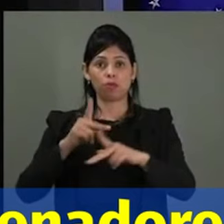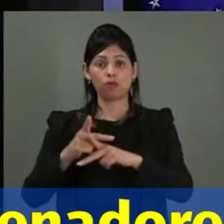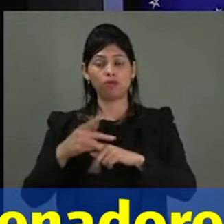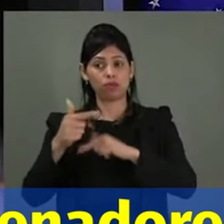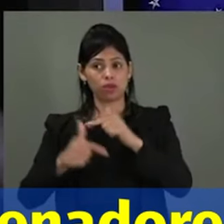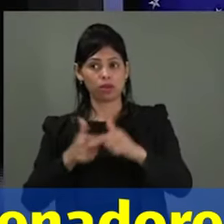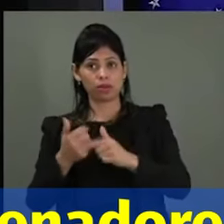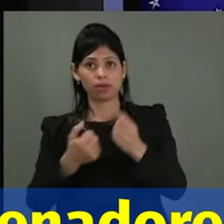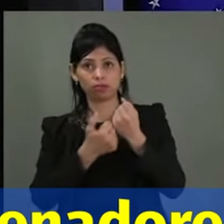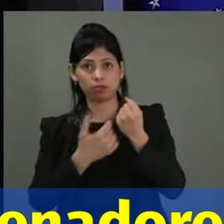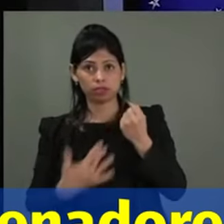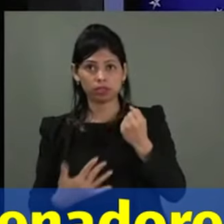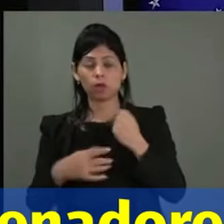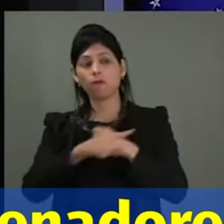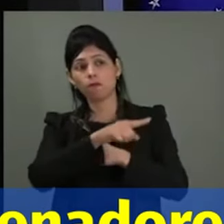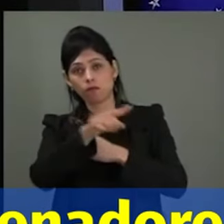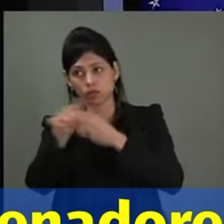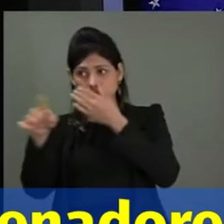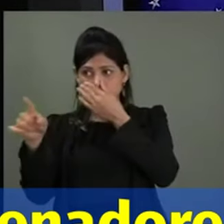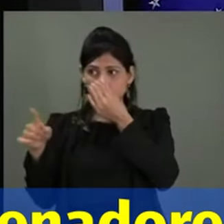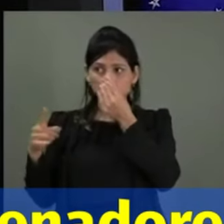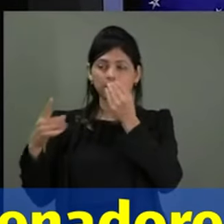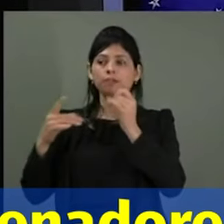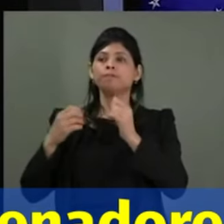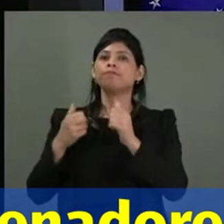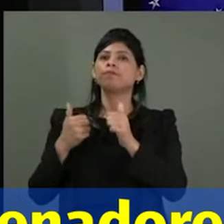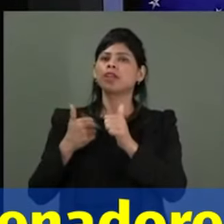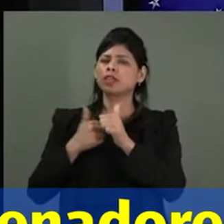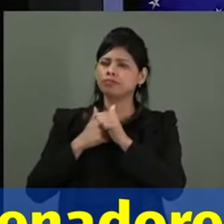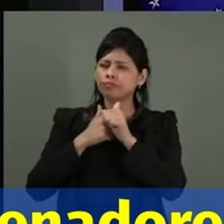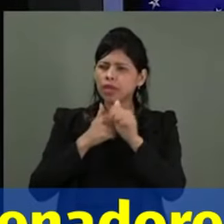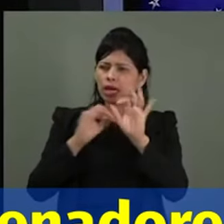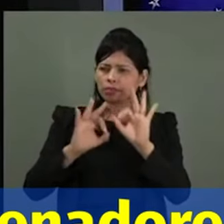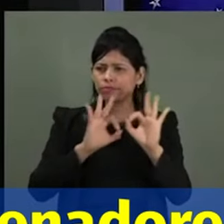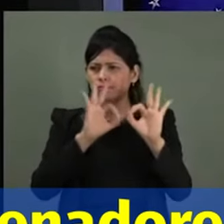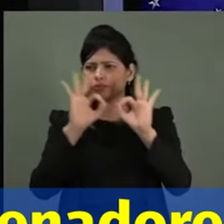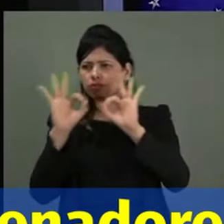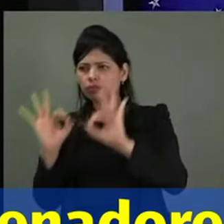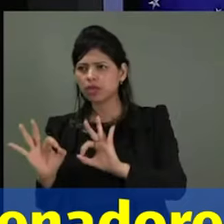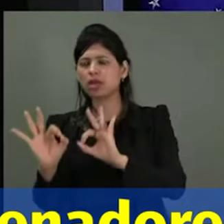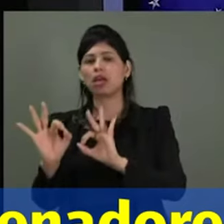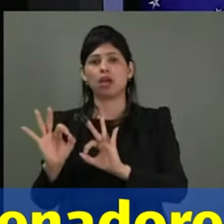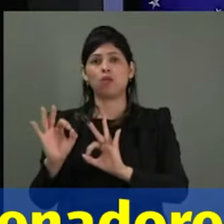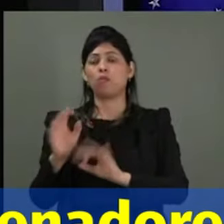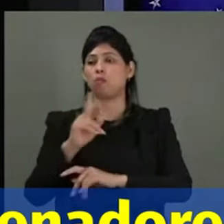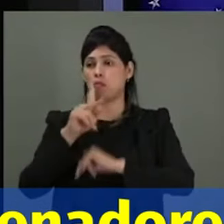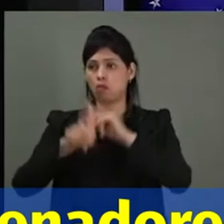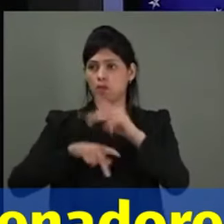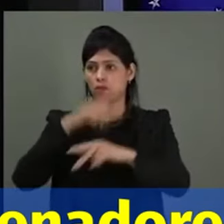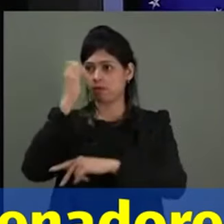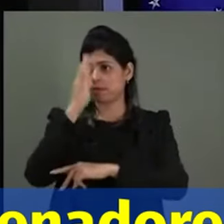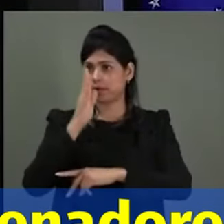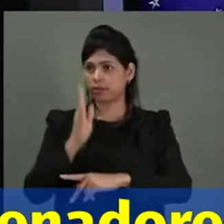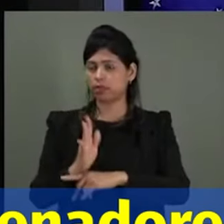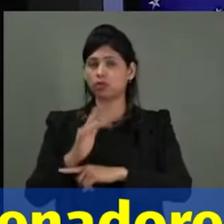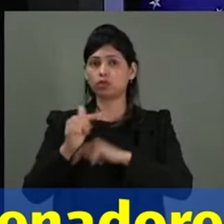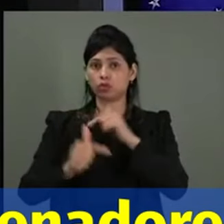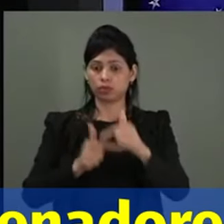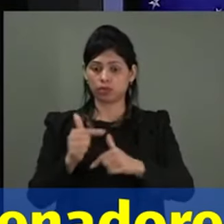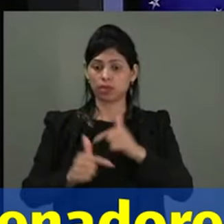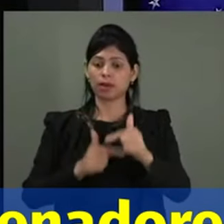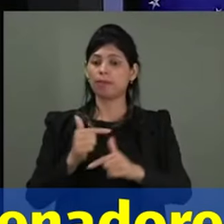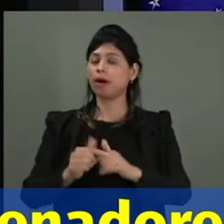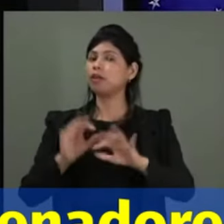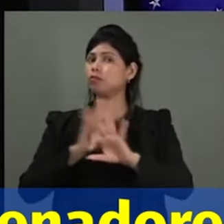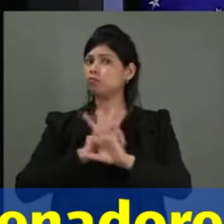que está nos acompanhando, minha irmã, meu irmão brasileiro, a partir de um trabalho exemplar da